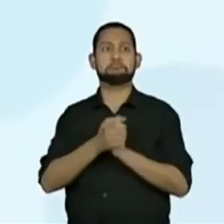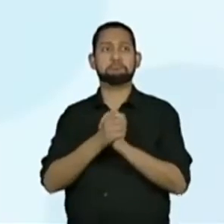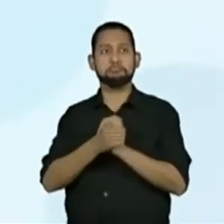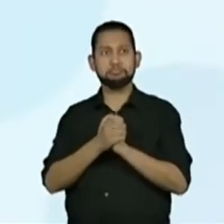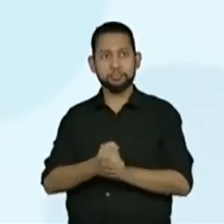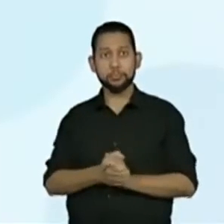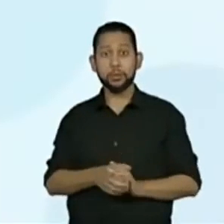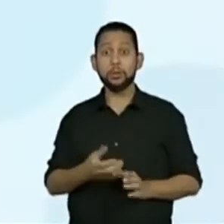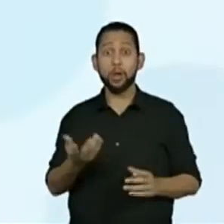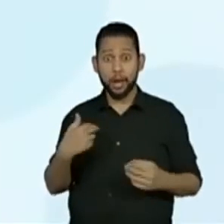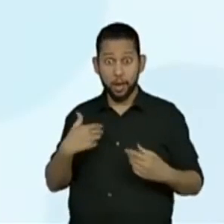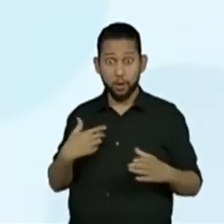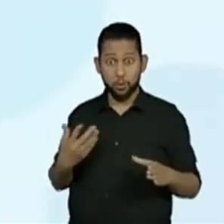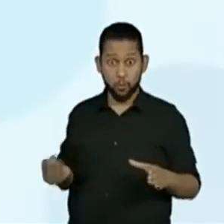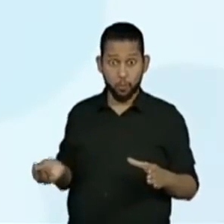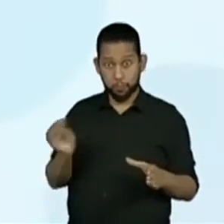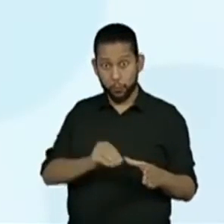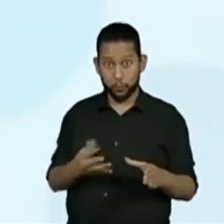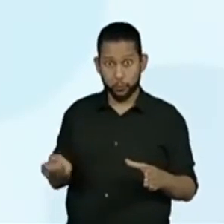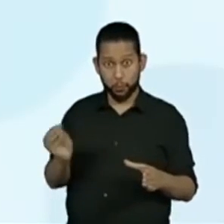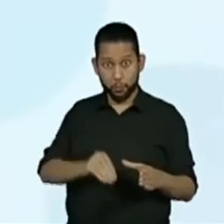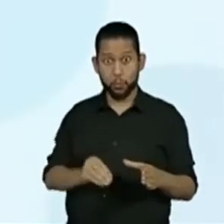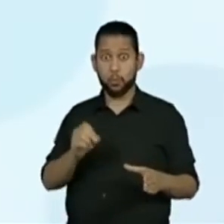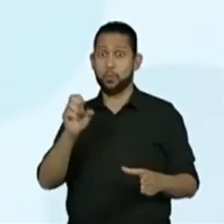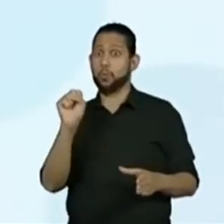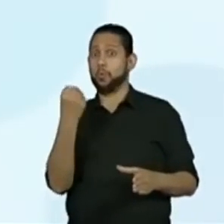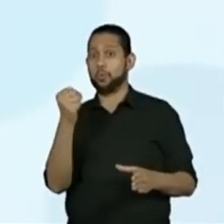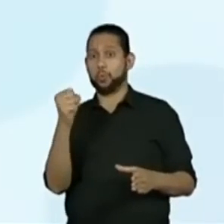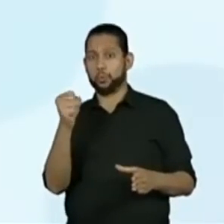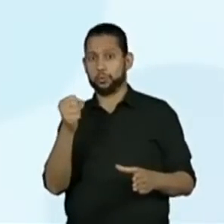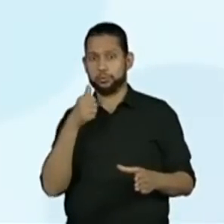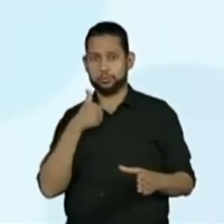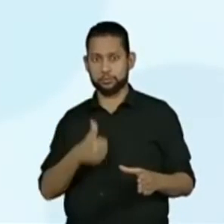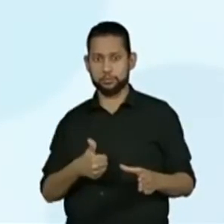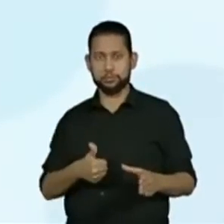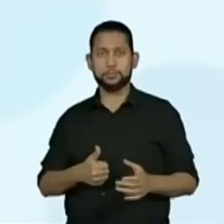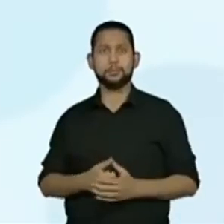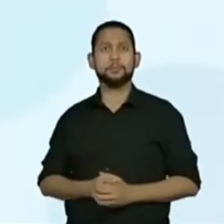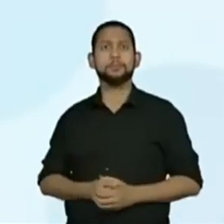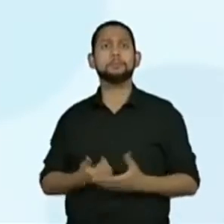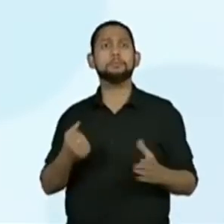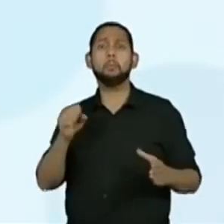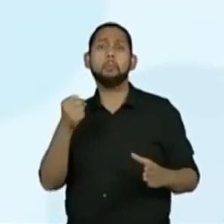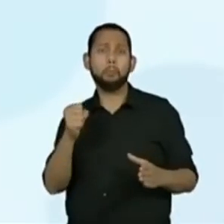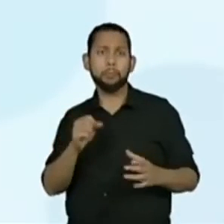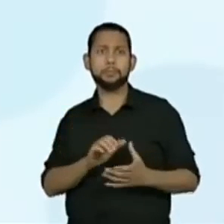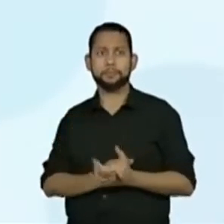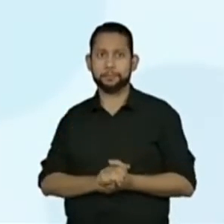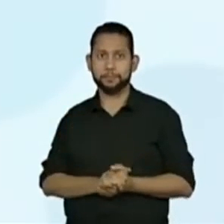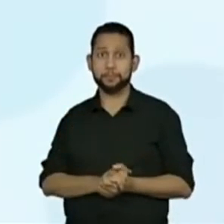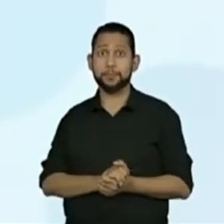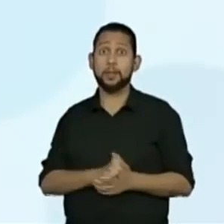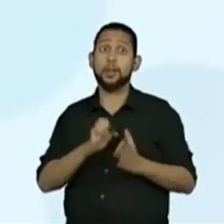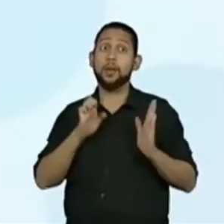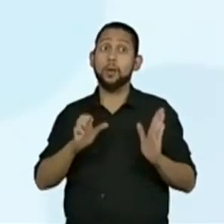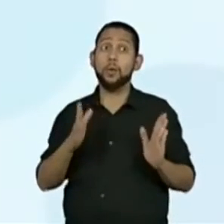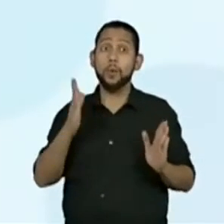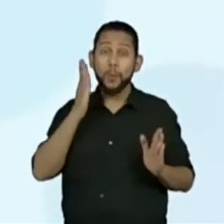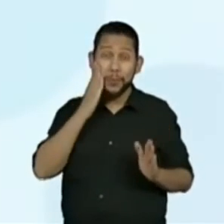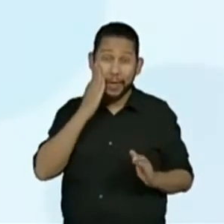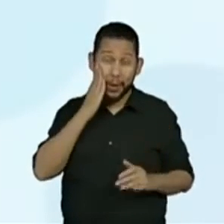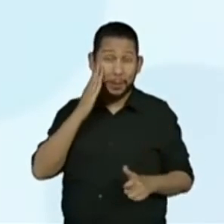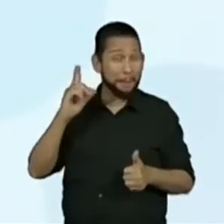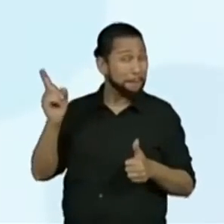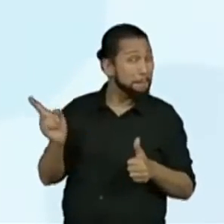temos oito imagens. Foi. Quais são as chances de